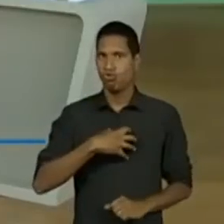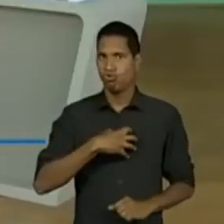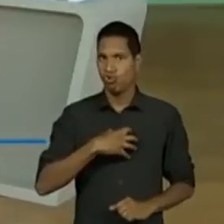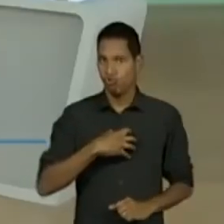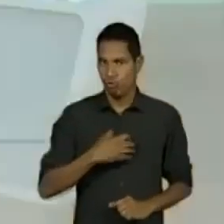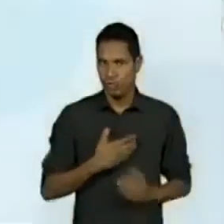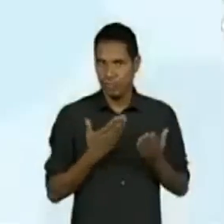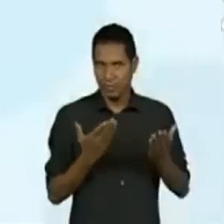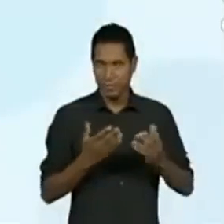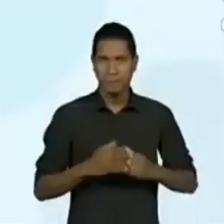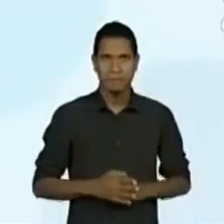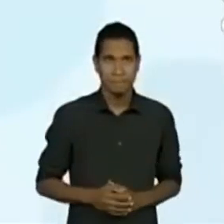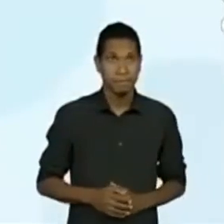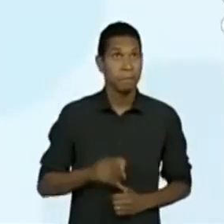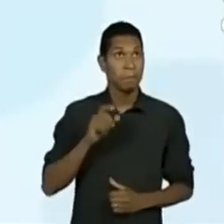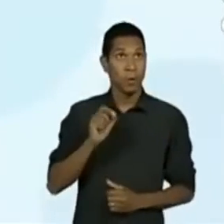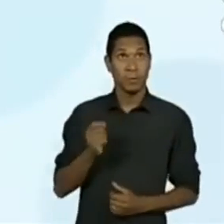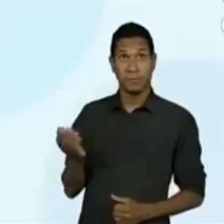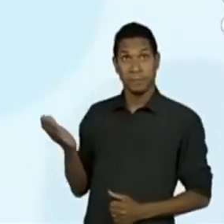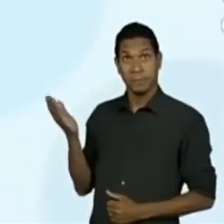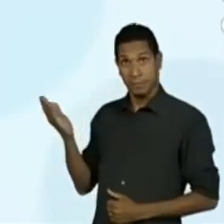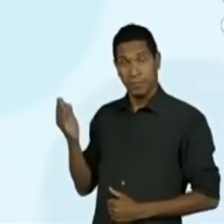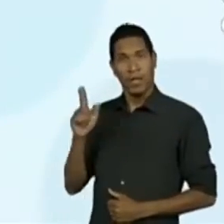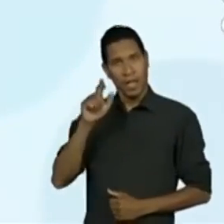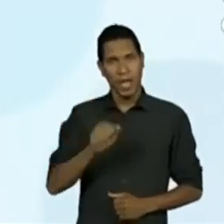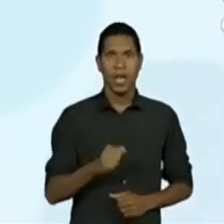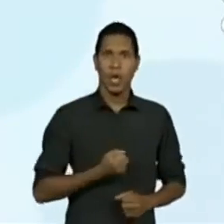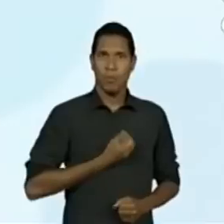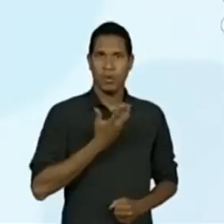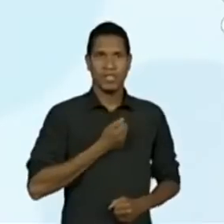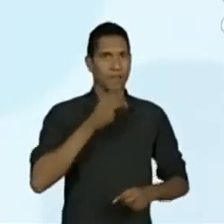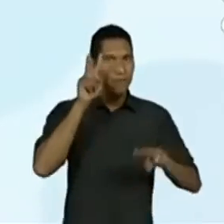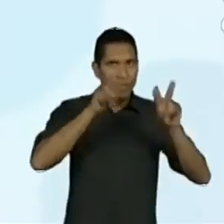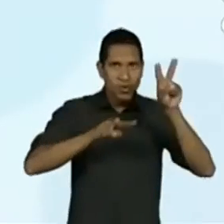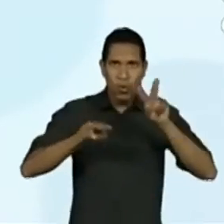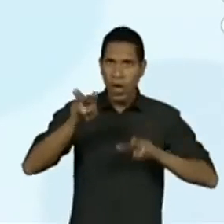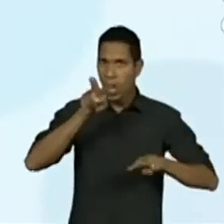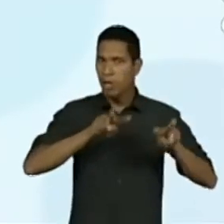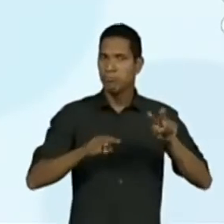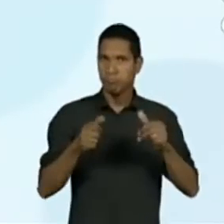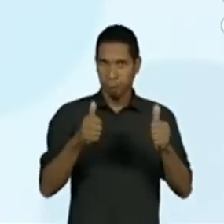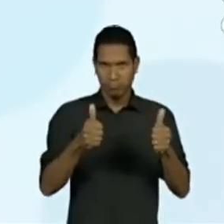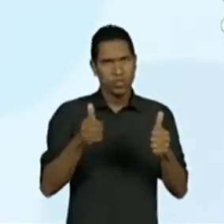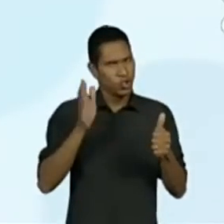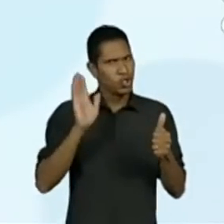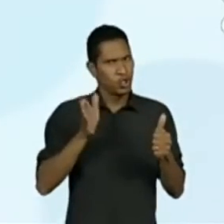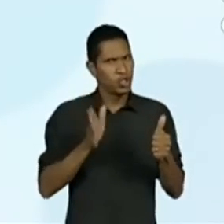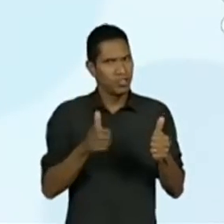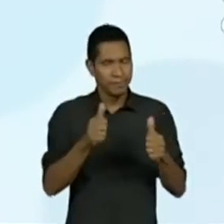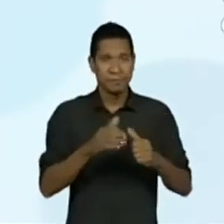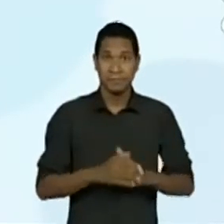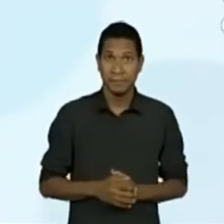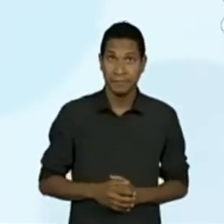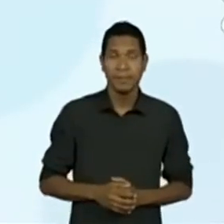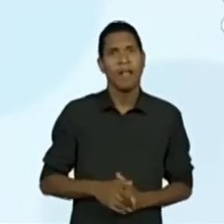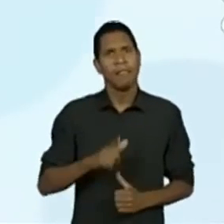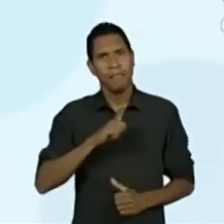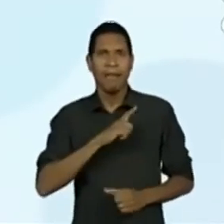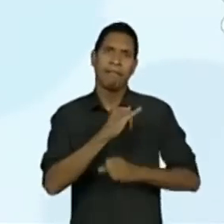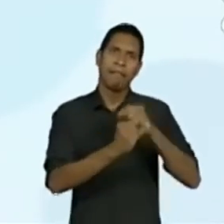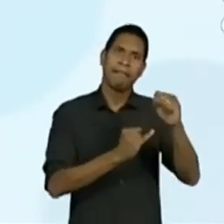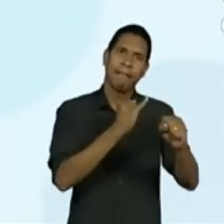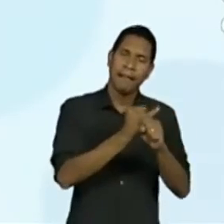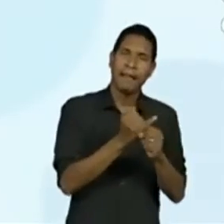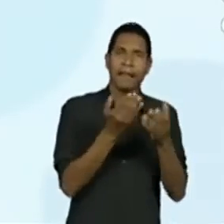A cyberpoesia trata da poesia visual. Lembra que tem professor que já tinha citado. Encontrada na internet,